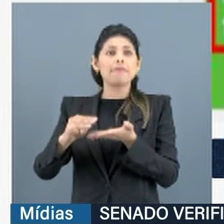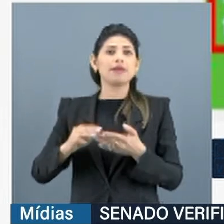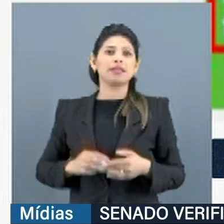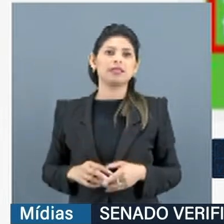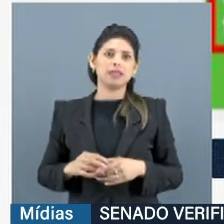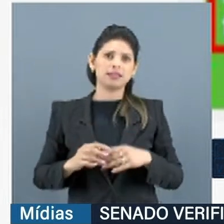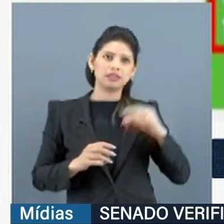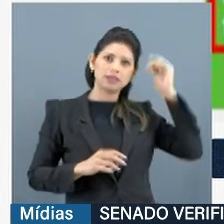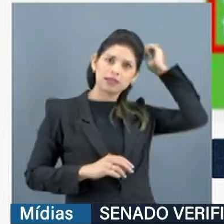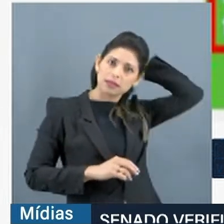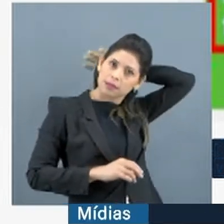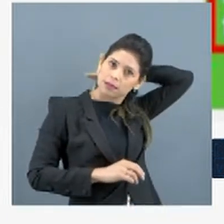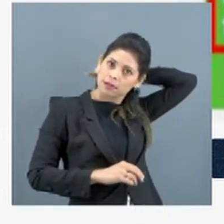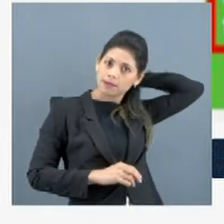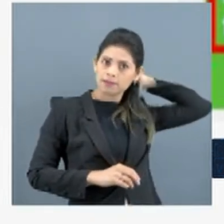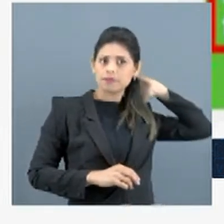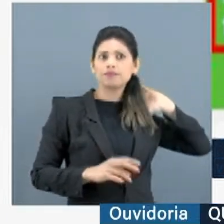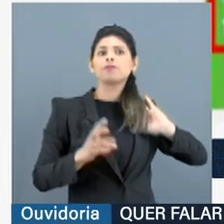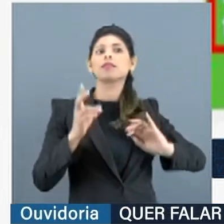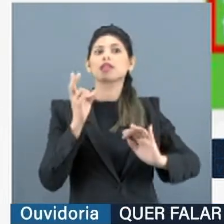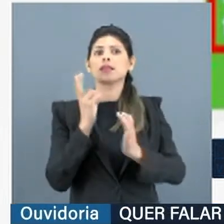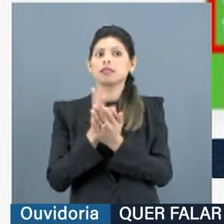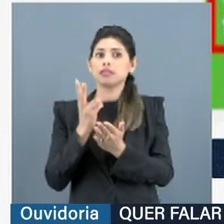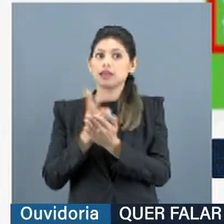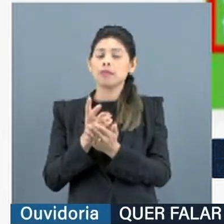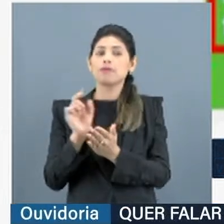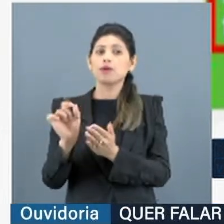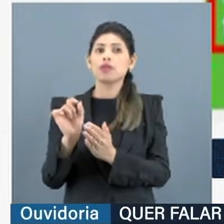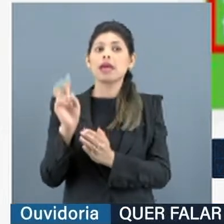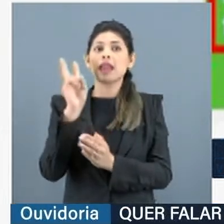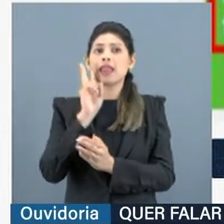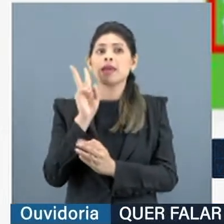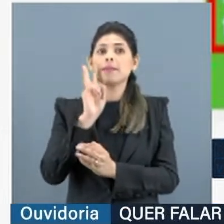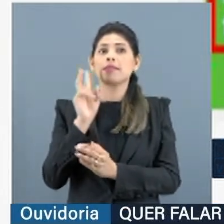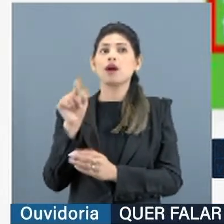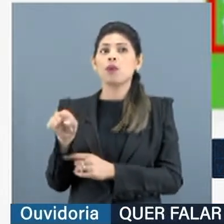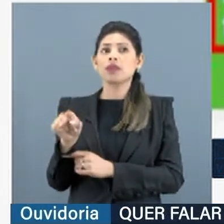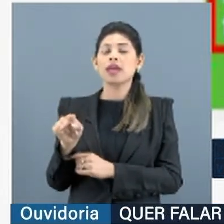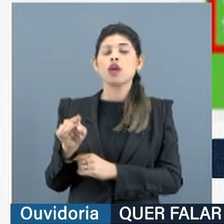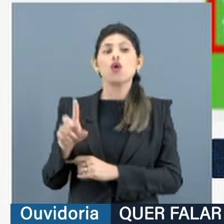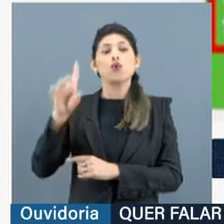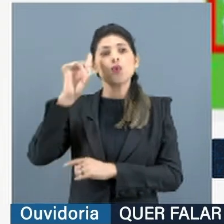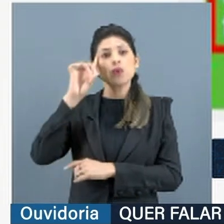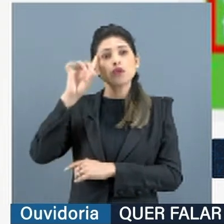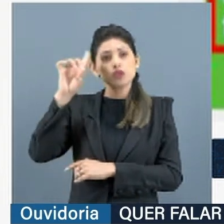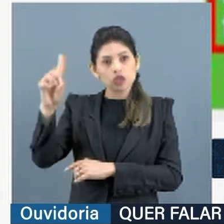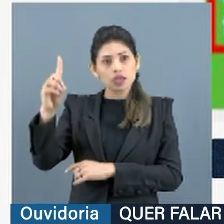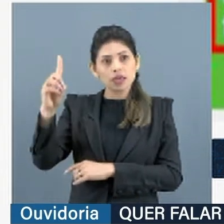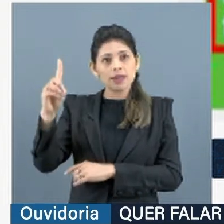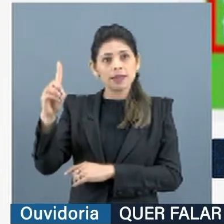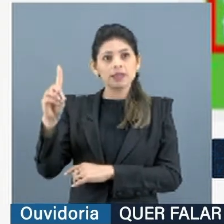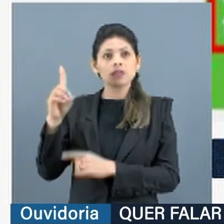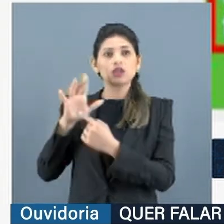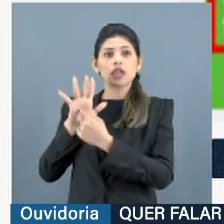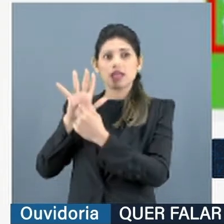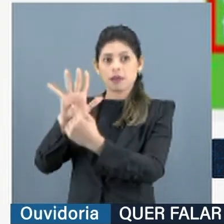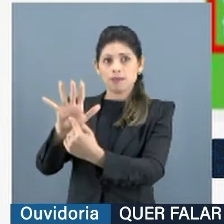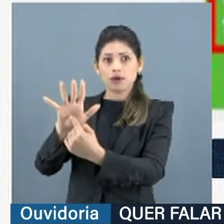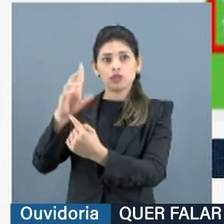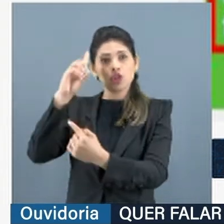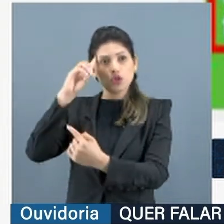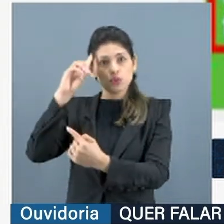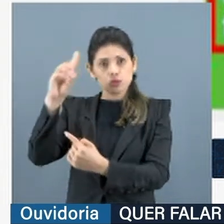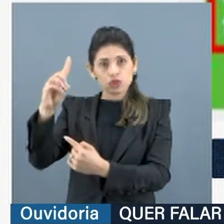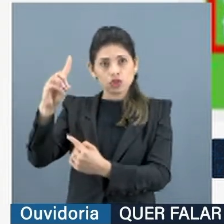exato. Sempre a data. Muito bem o Randolfe, o líder Randolfe, lembra muito bem. Essa aqui é no dia 11 de